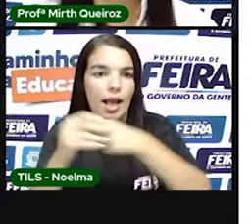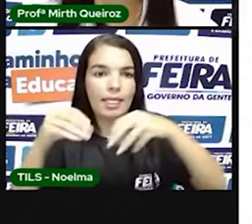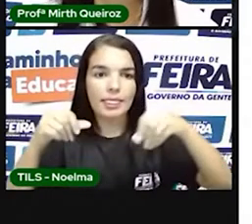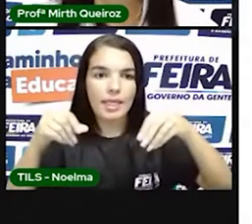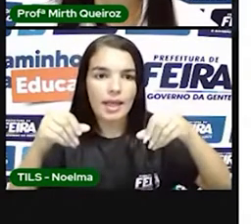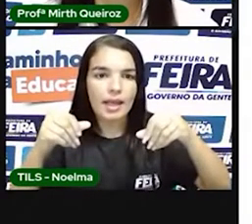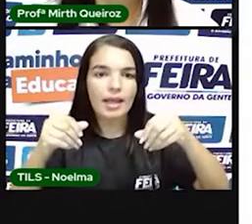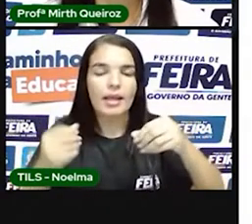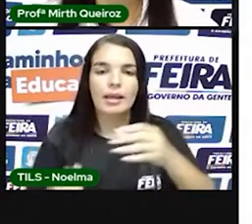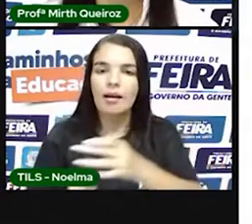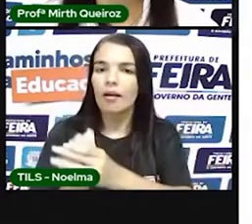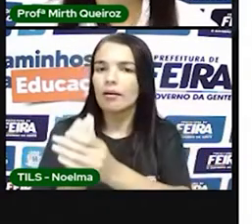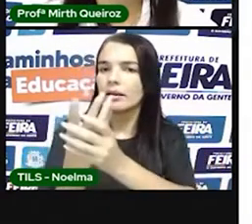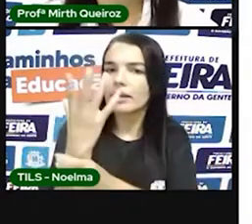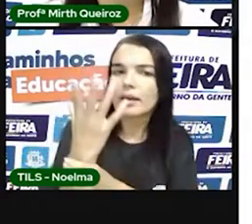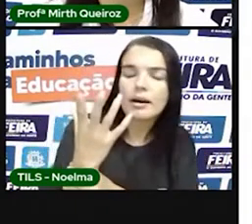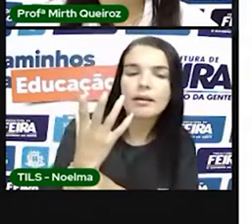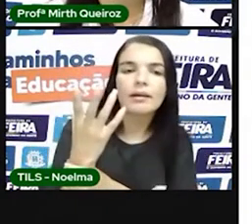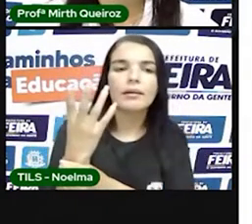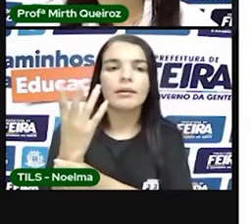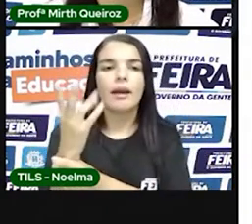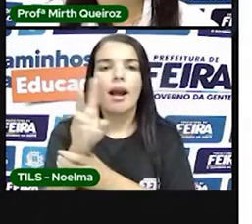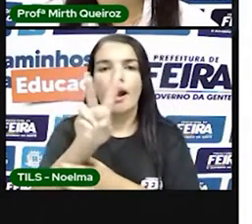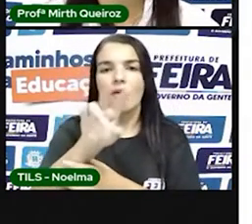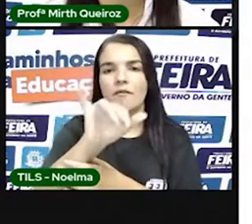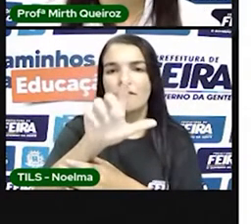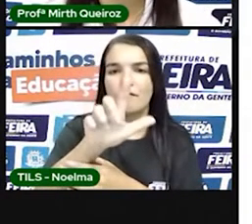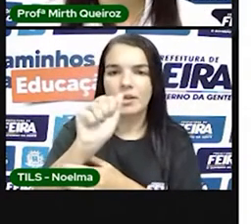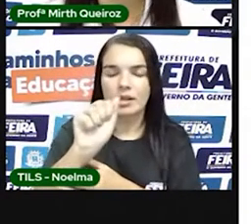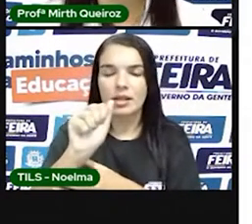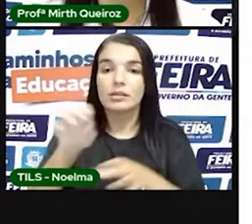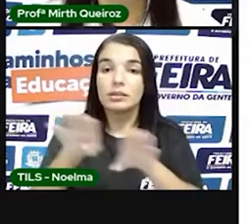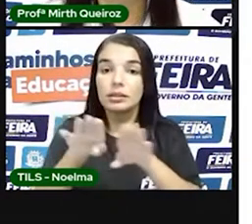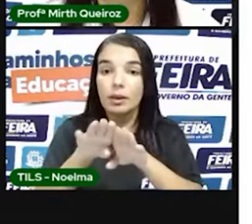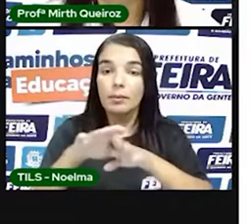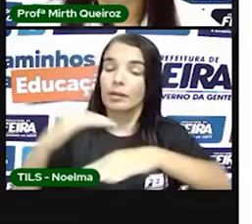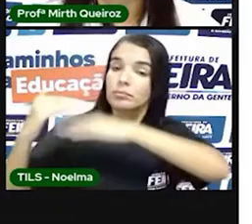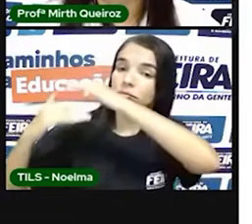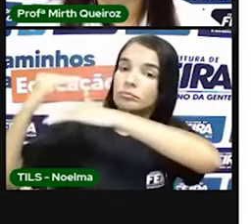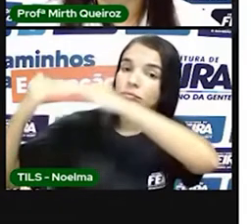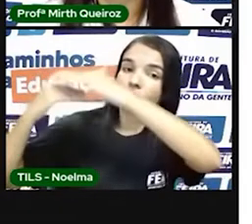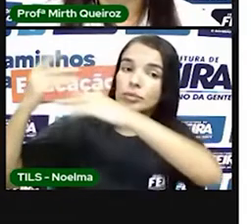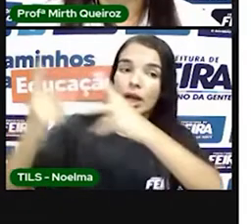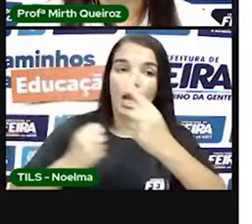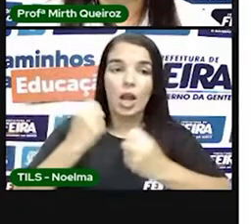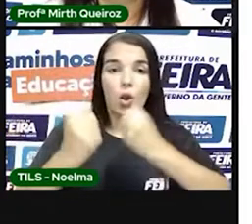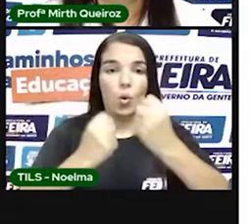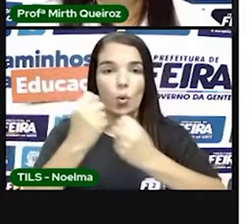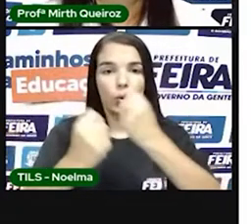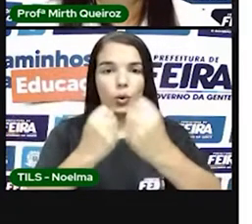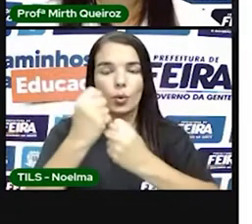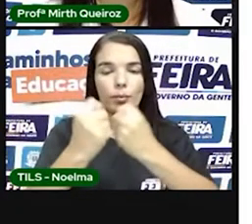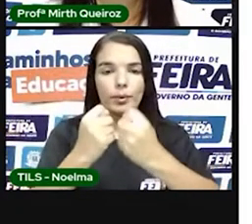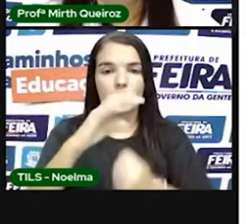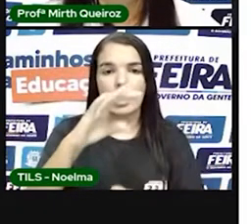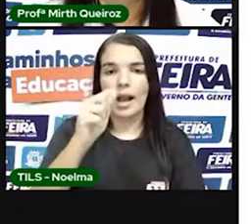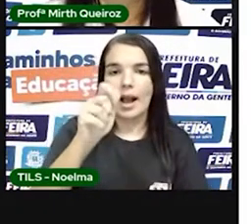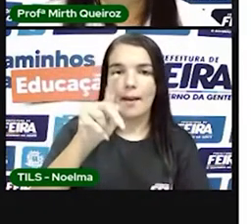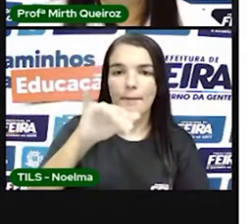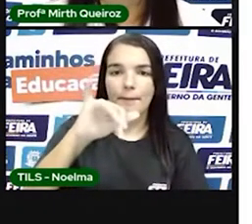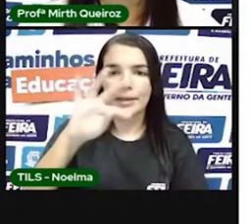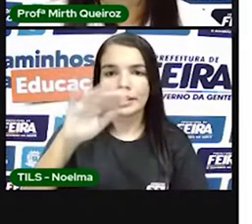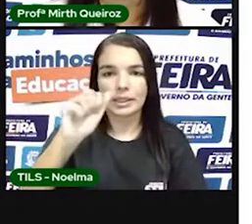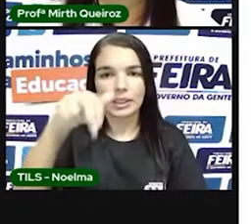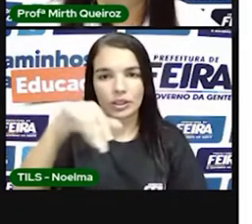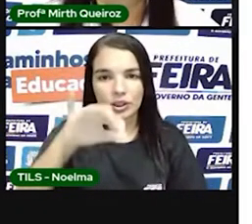fundar vilas e desenvolver a economia da sua capitania hereditária, né? Da sua